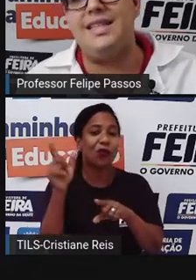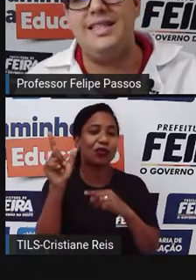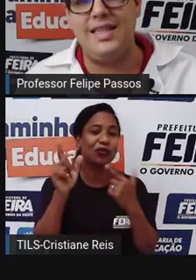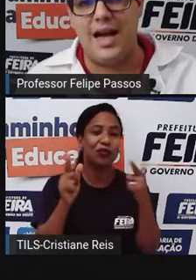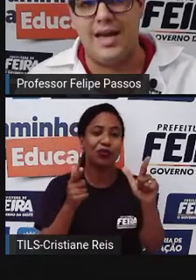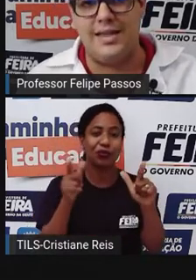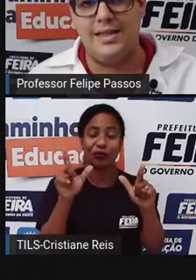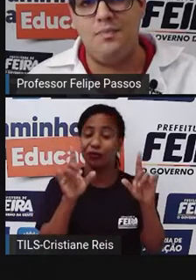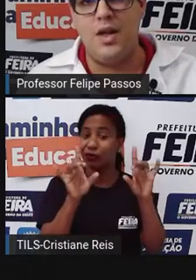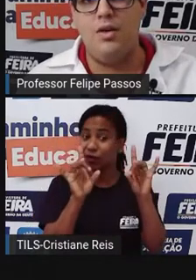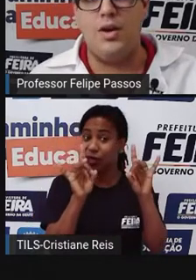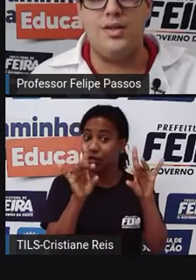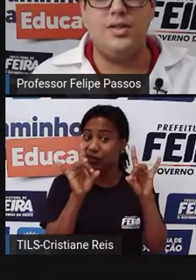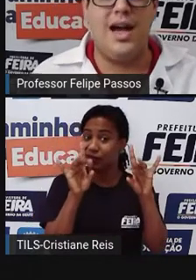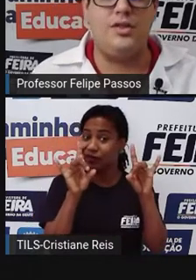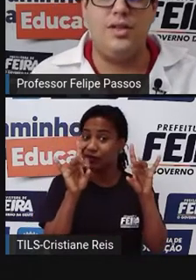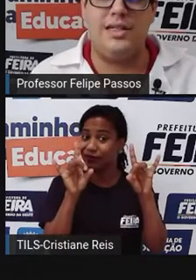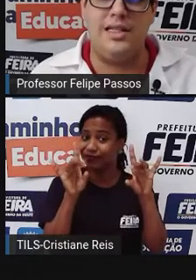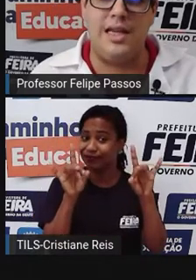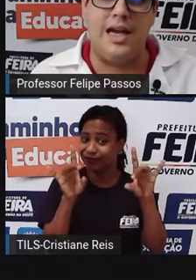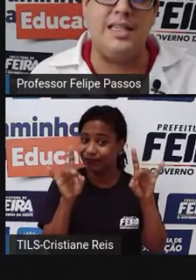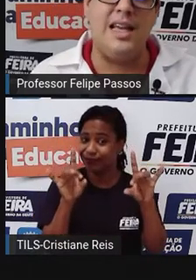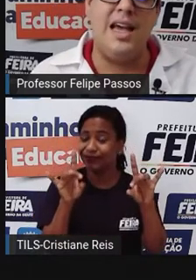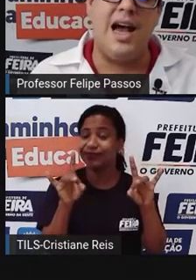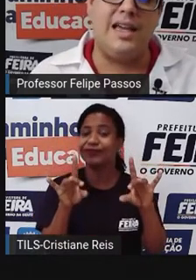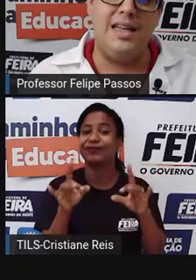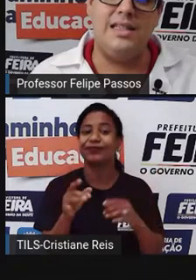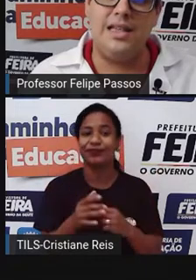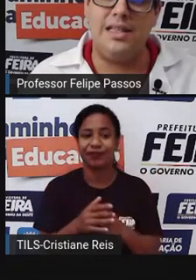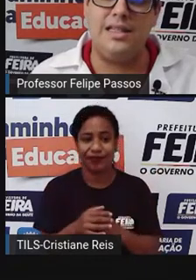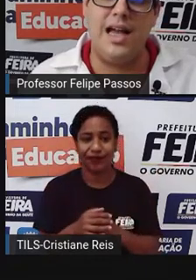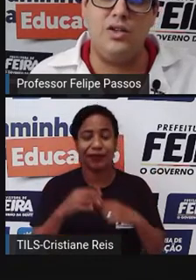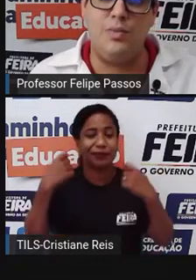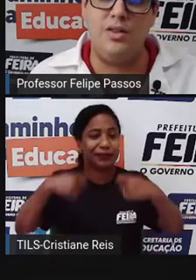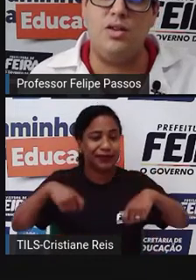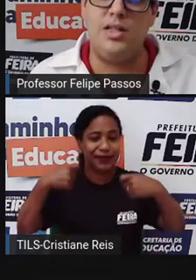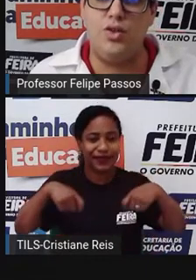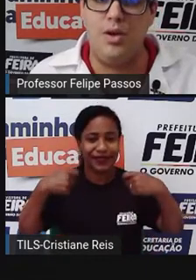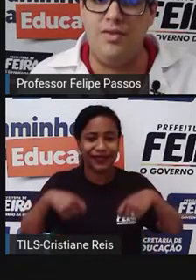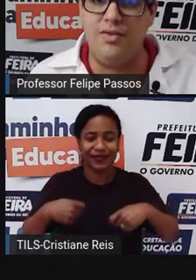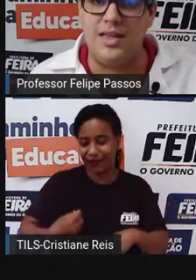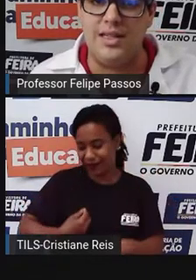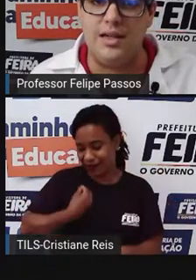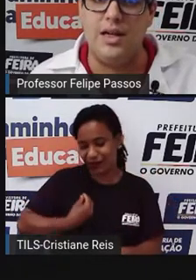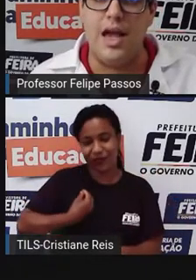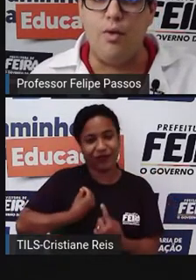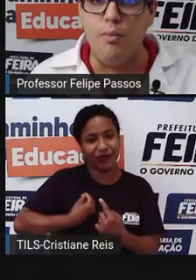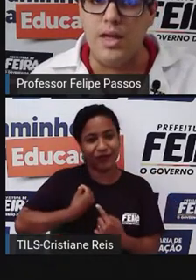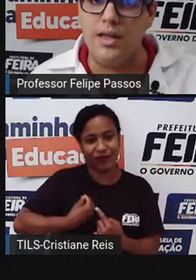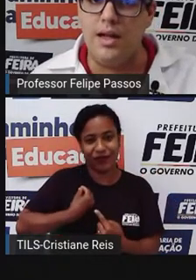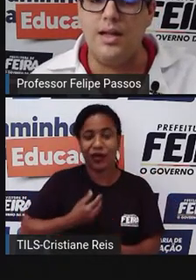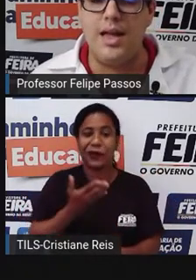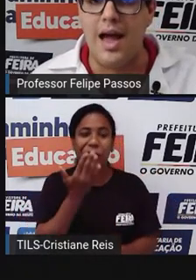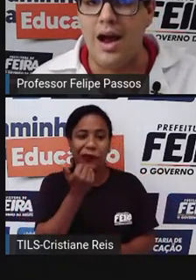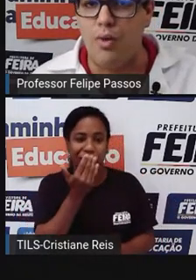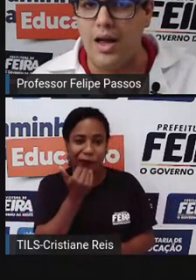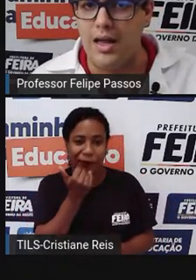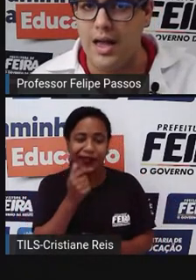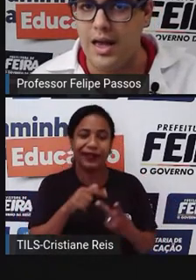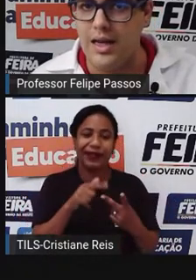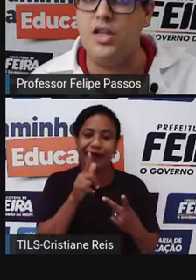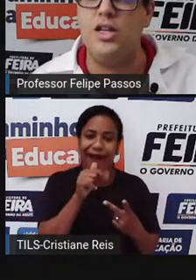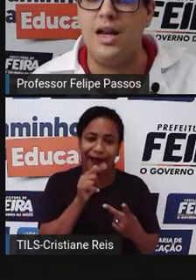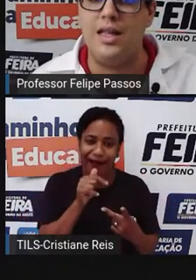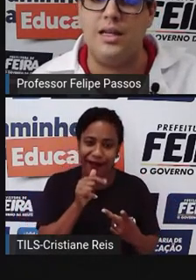essenciais. Quais são os gastos essenciais? Aqueles necessários para a nossa sobrevivência. É comida, é água,